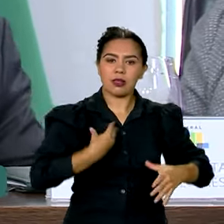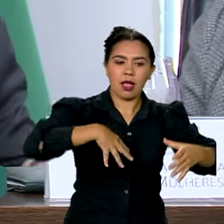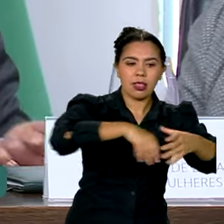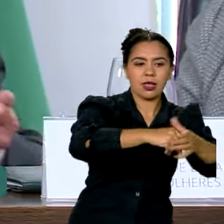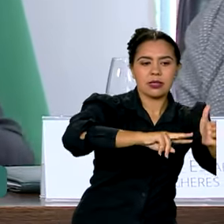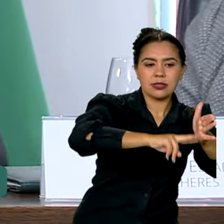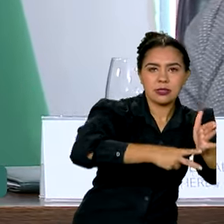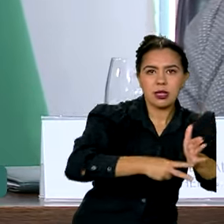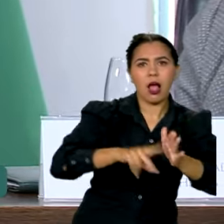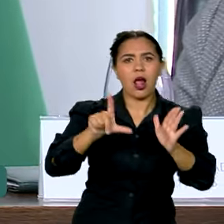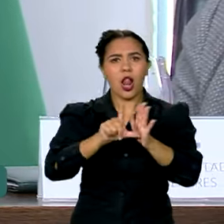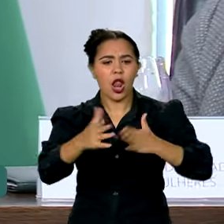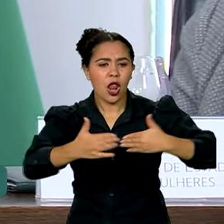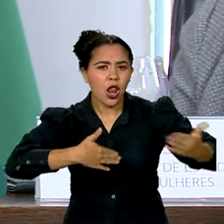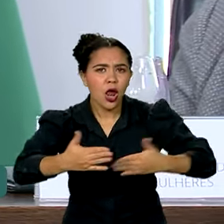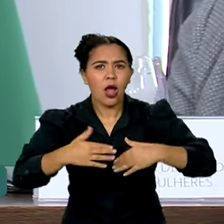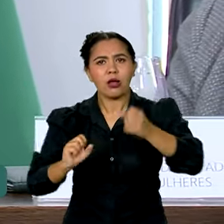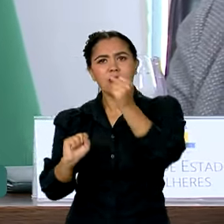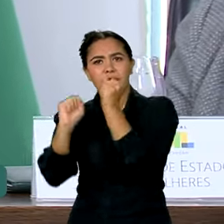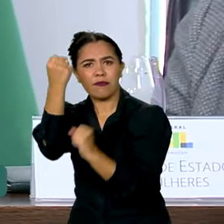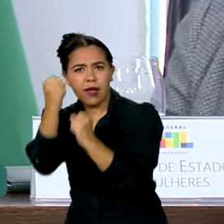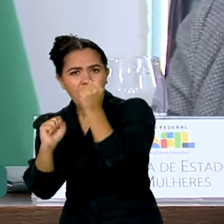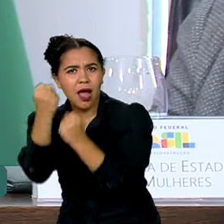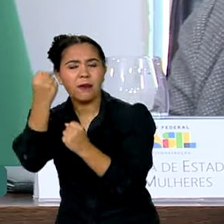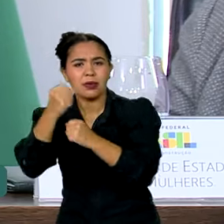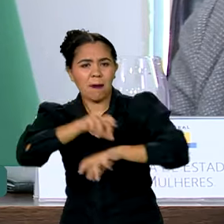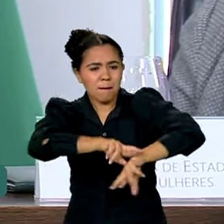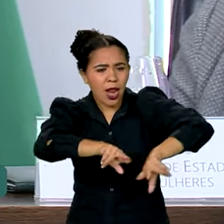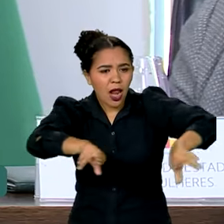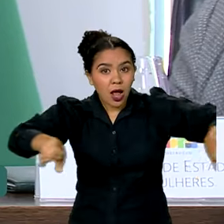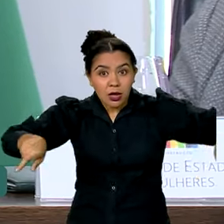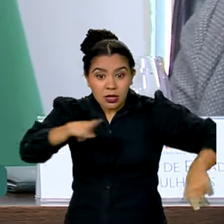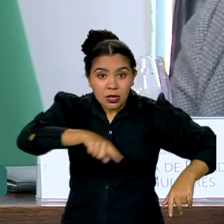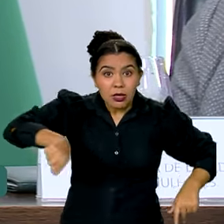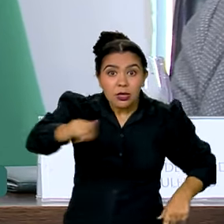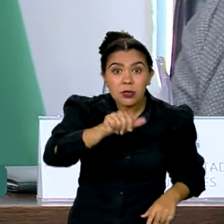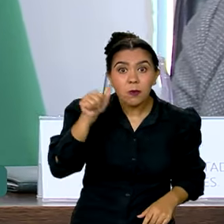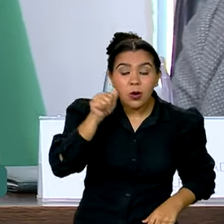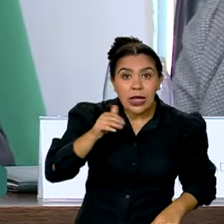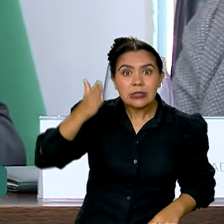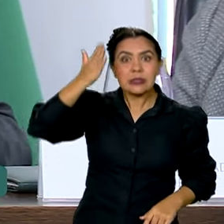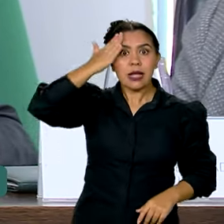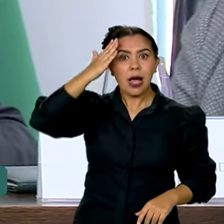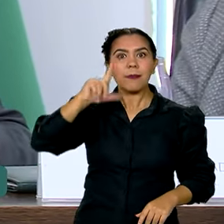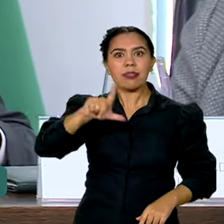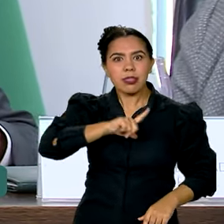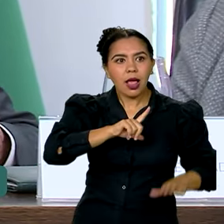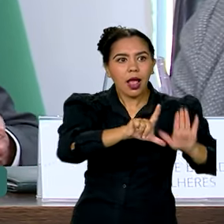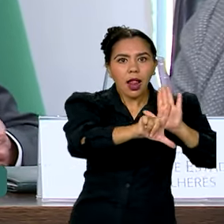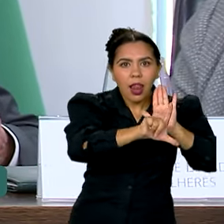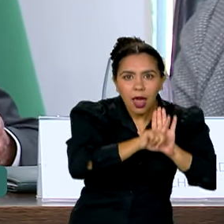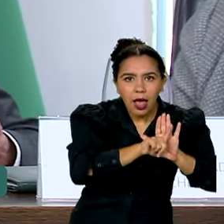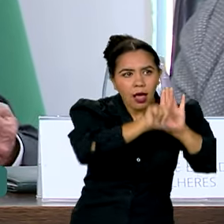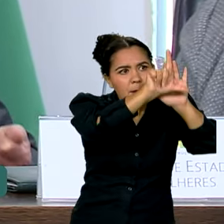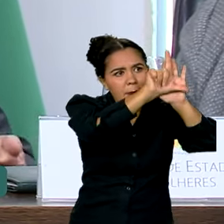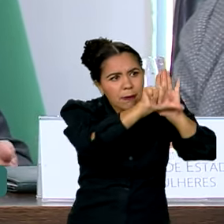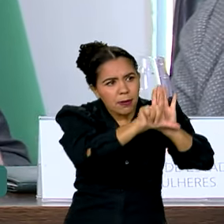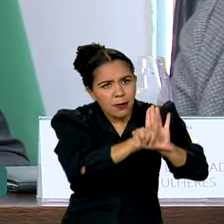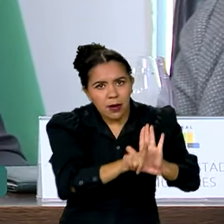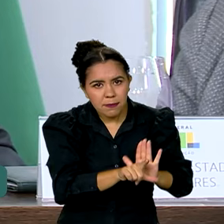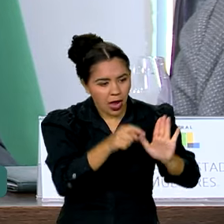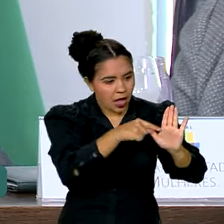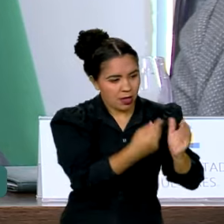estão no comércio, que estão dentro da fábrica. Porque se ela souber que existe a lei e se ela souber que a lei dá uma certa